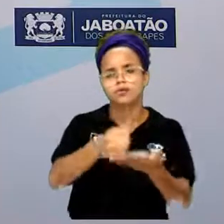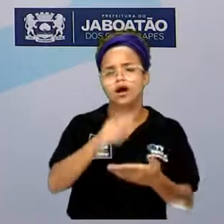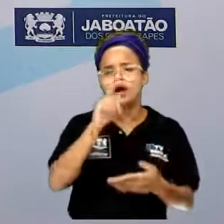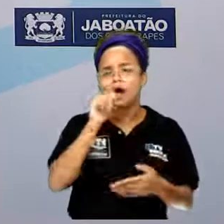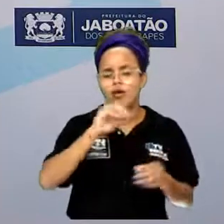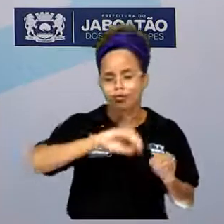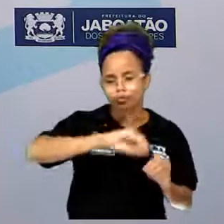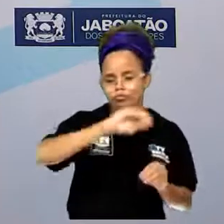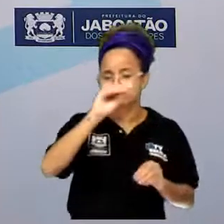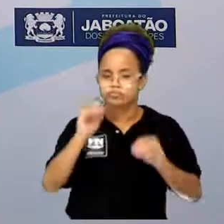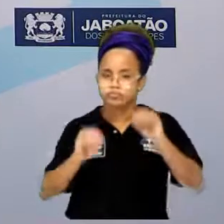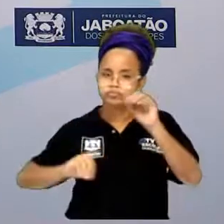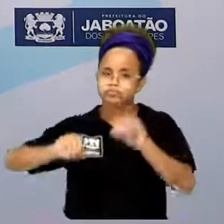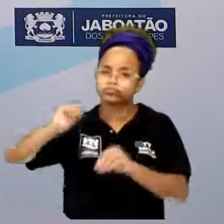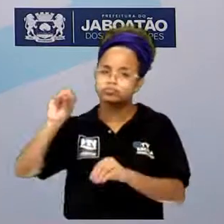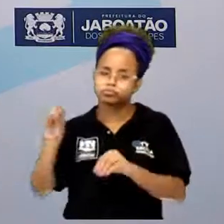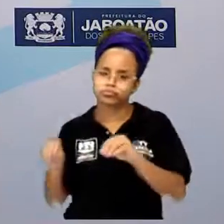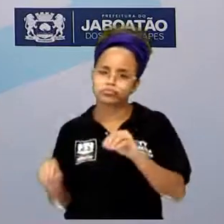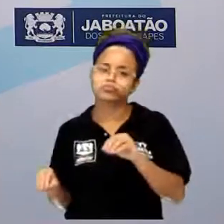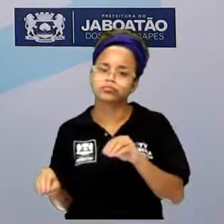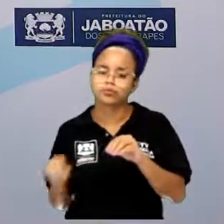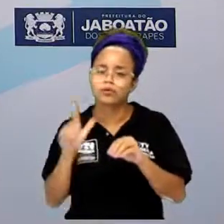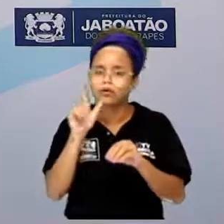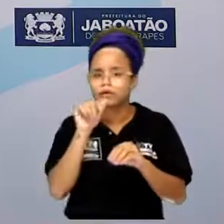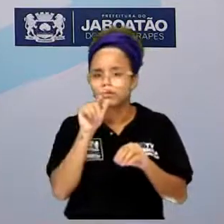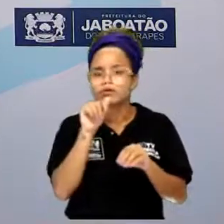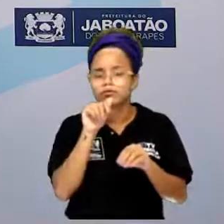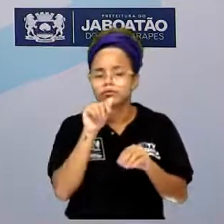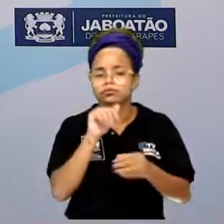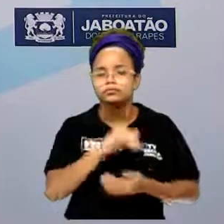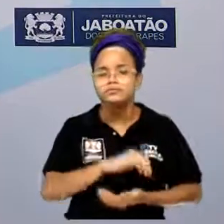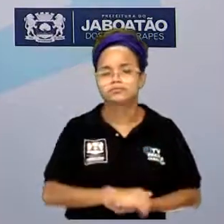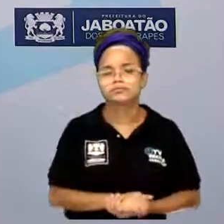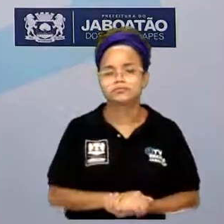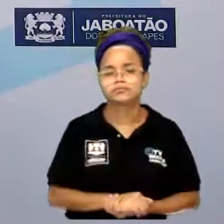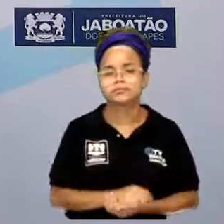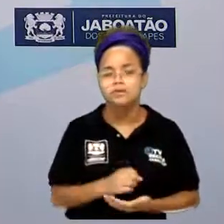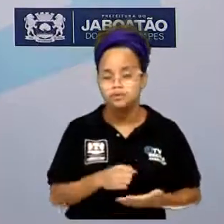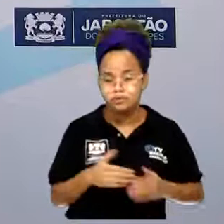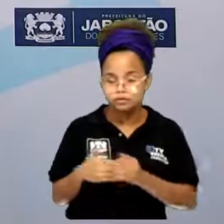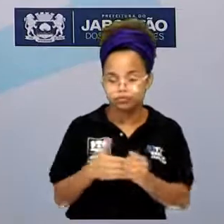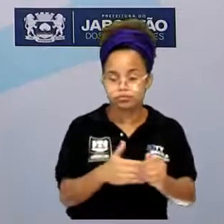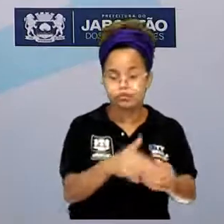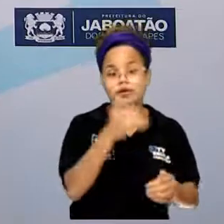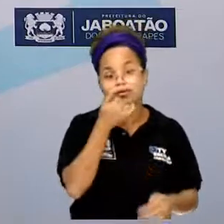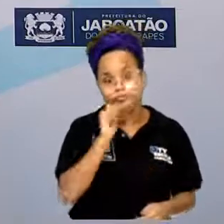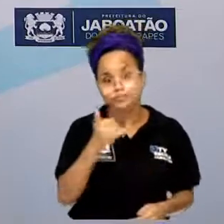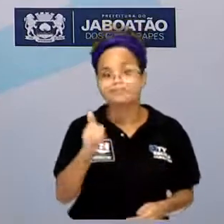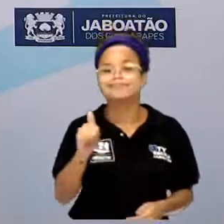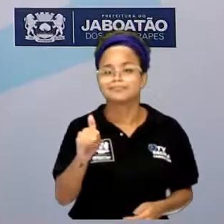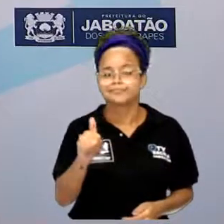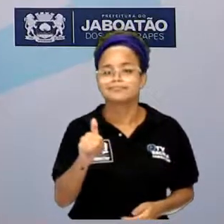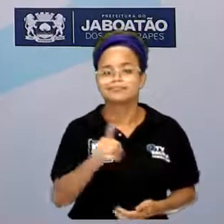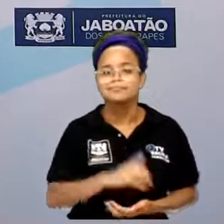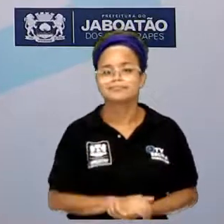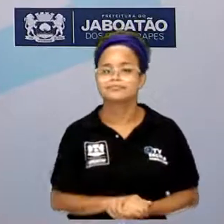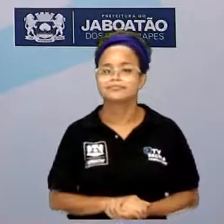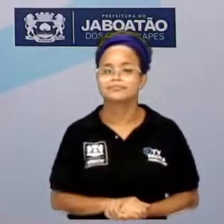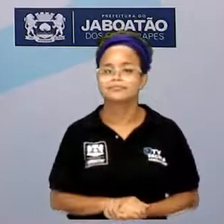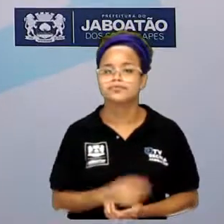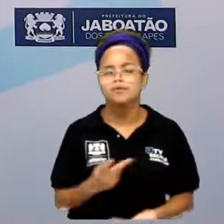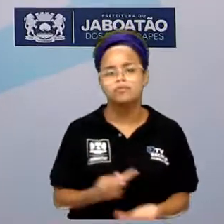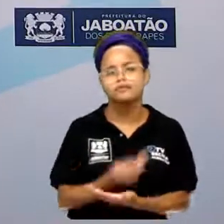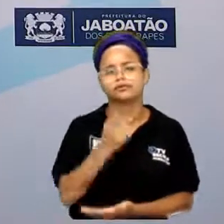através do líquido, no caso da água, e conduza a energia elétrica. Isso não acontece com